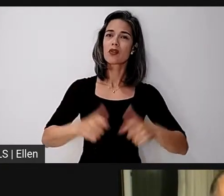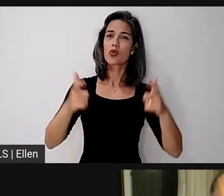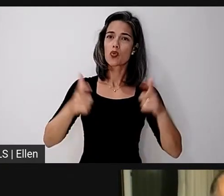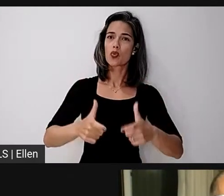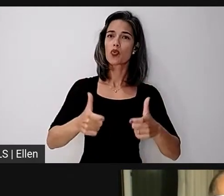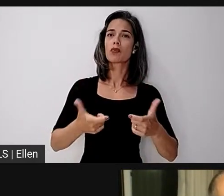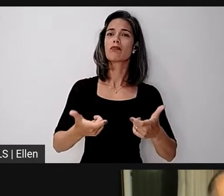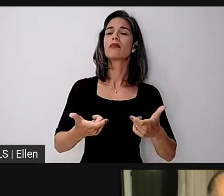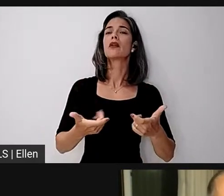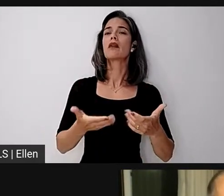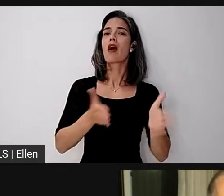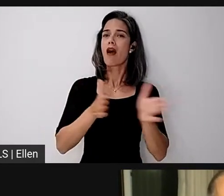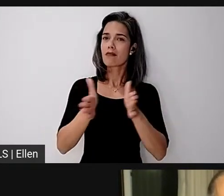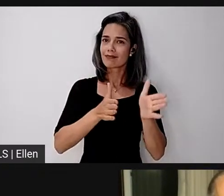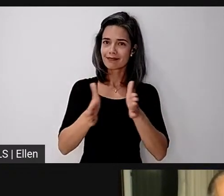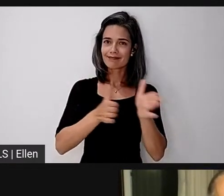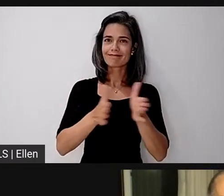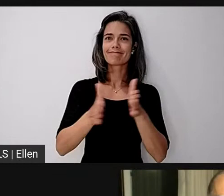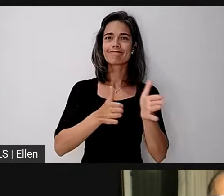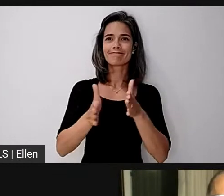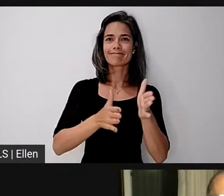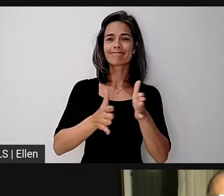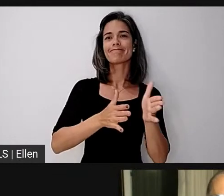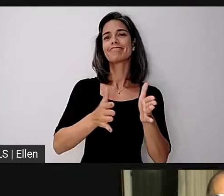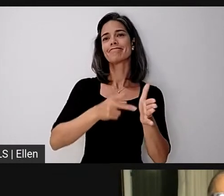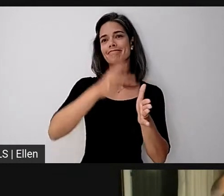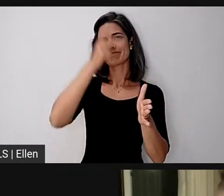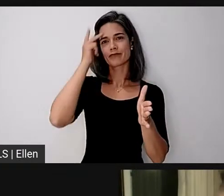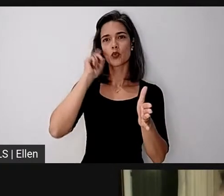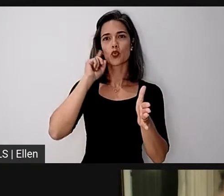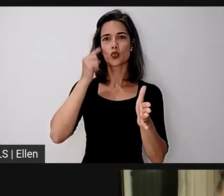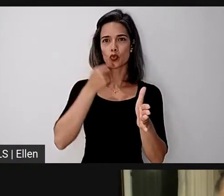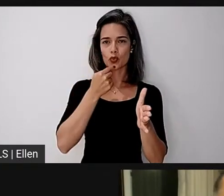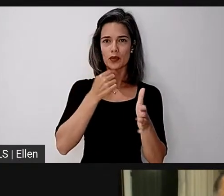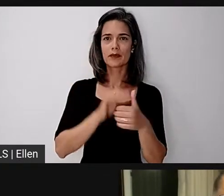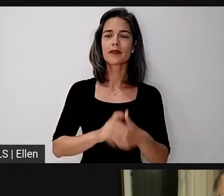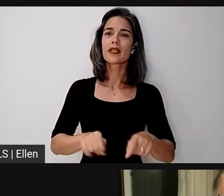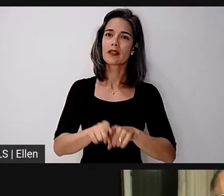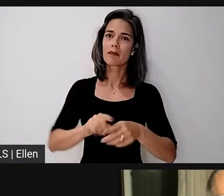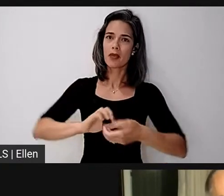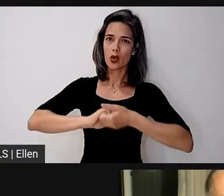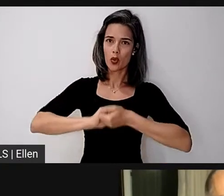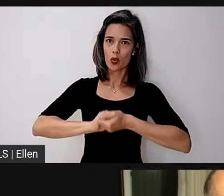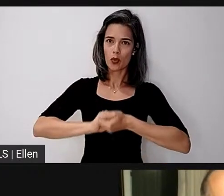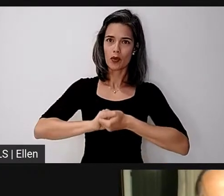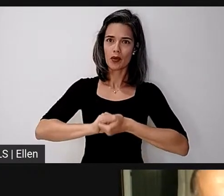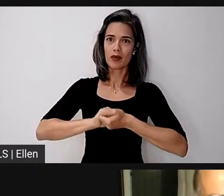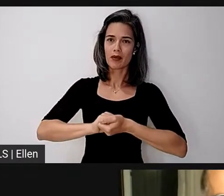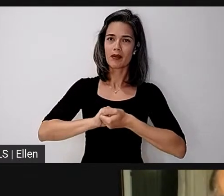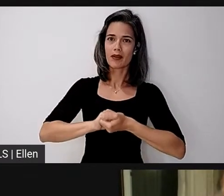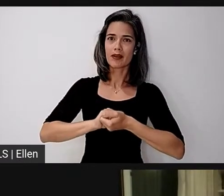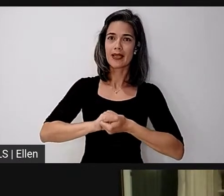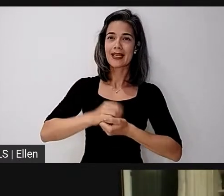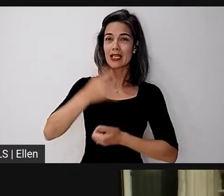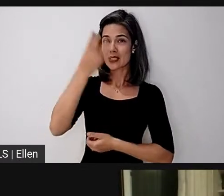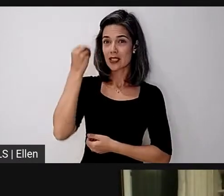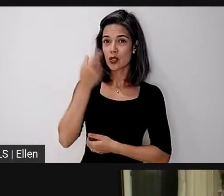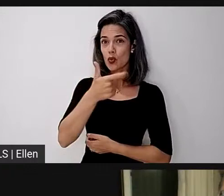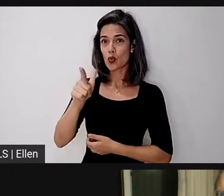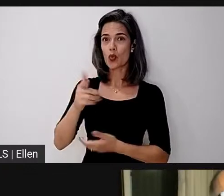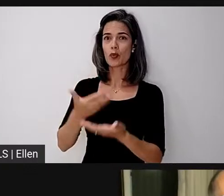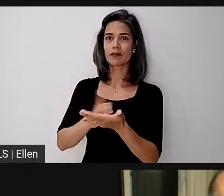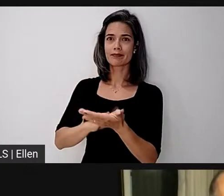inclusivo, acessível às pessoas surdas e cumprimentar também o seu colega que agora eu não me recordo o nome,